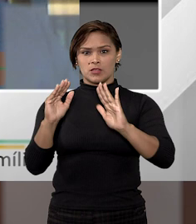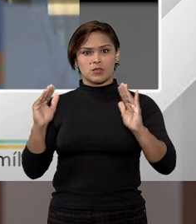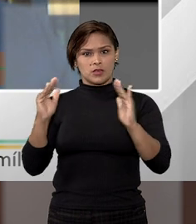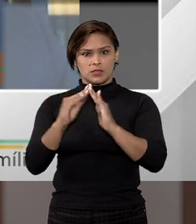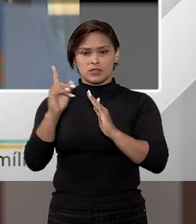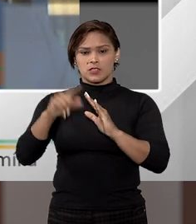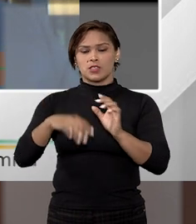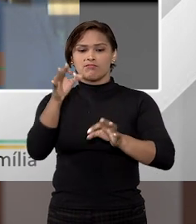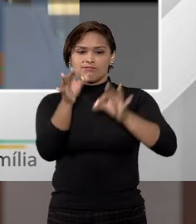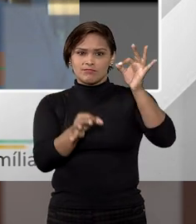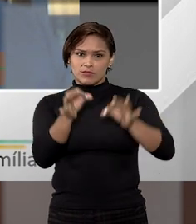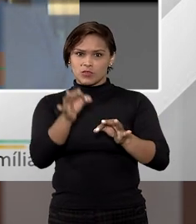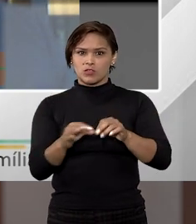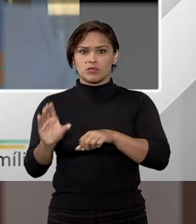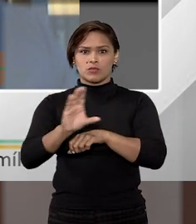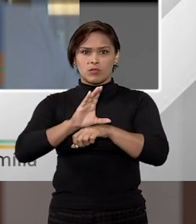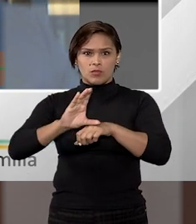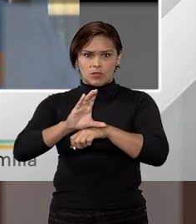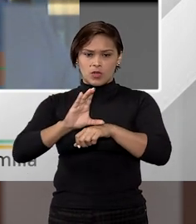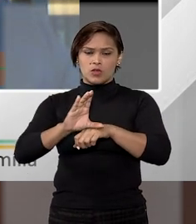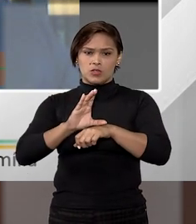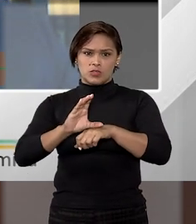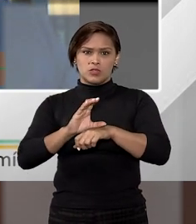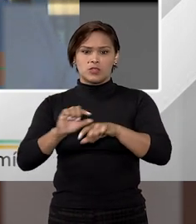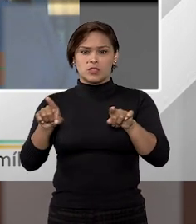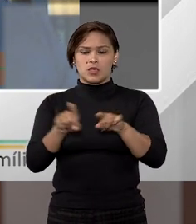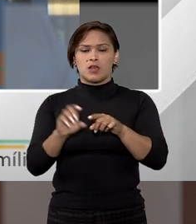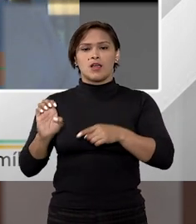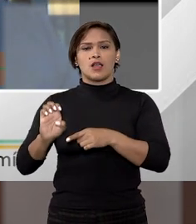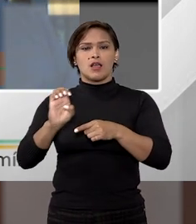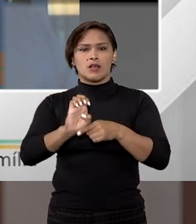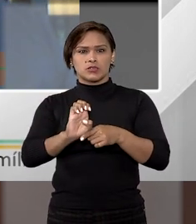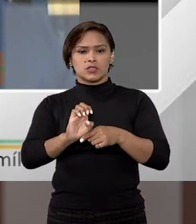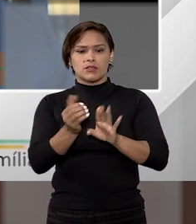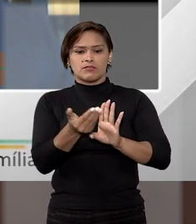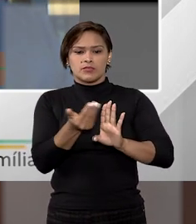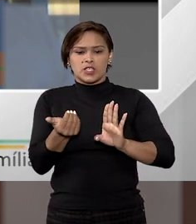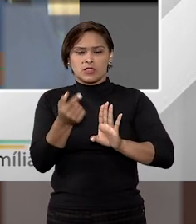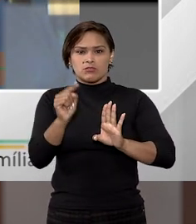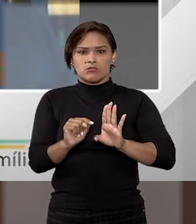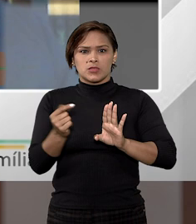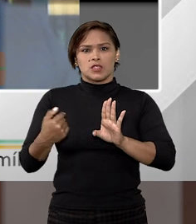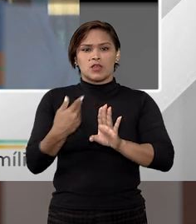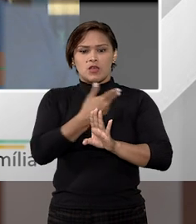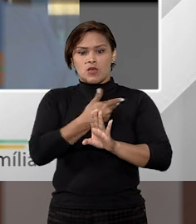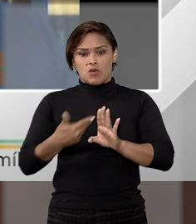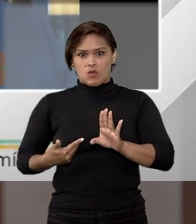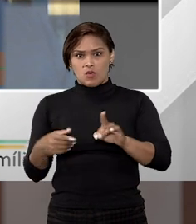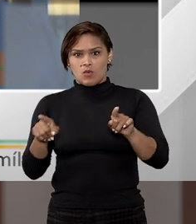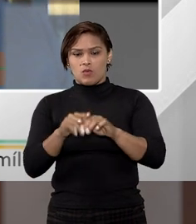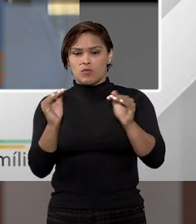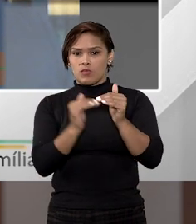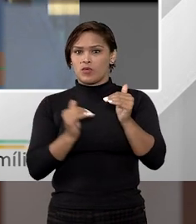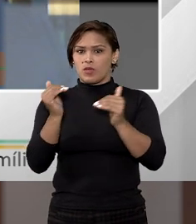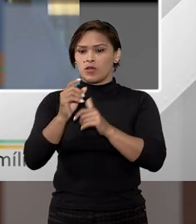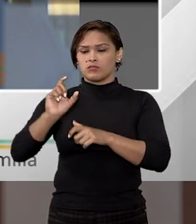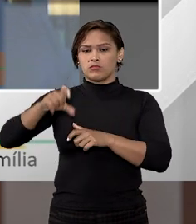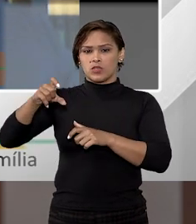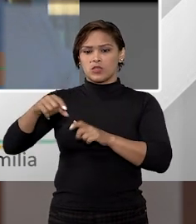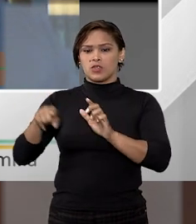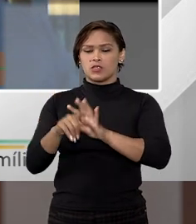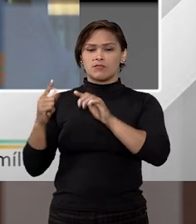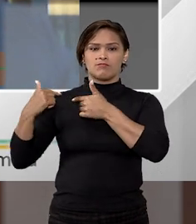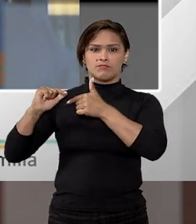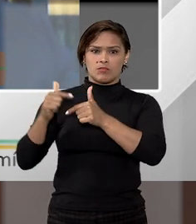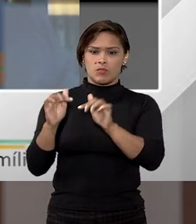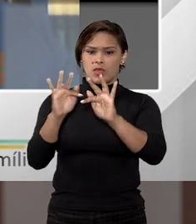que justifica, do ponto de vista constitucional, o Estado retirar o alcance dos credores, esse bem que